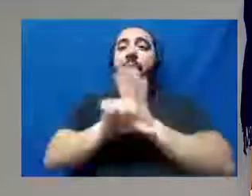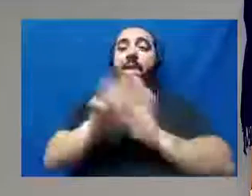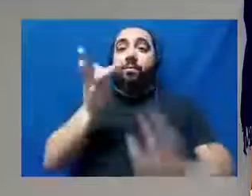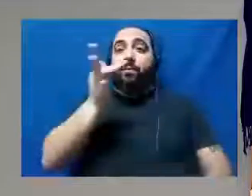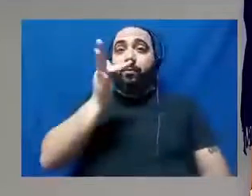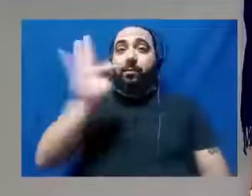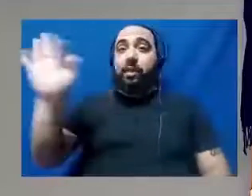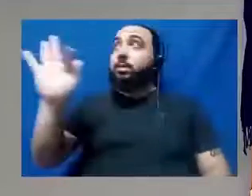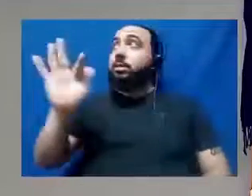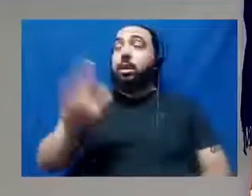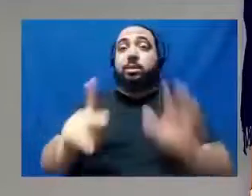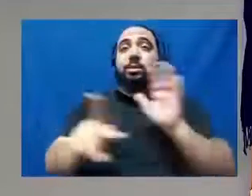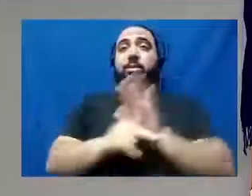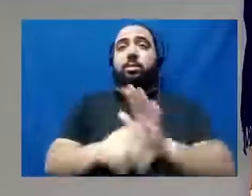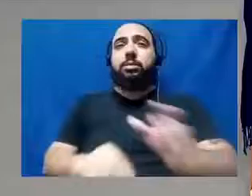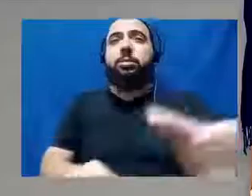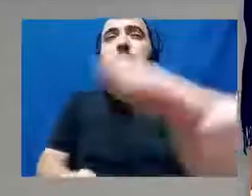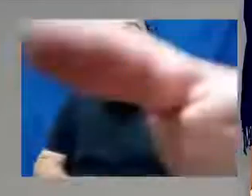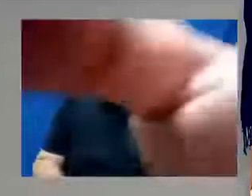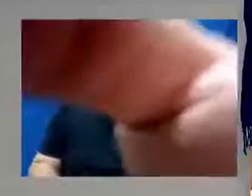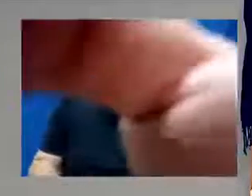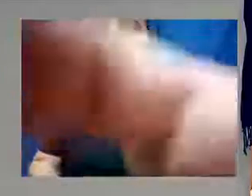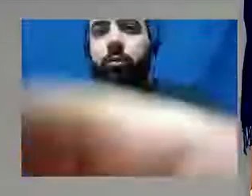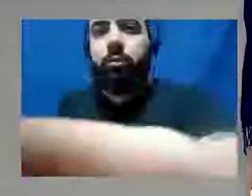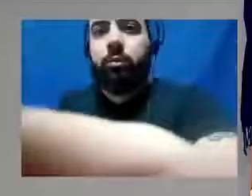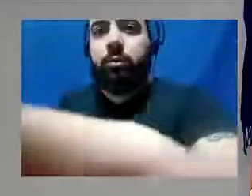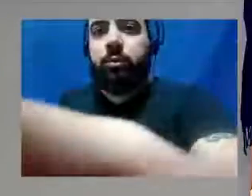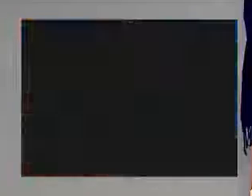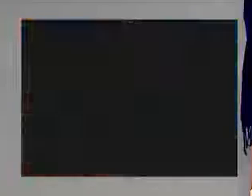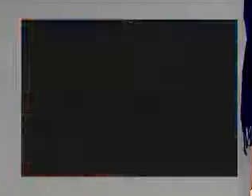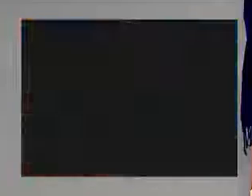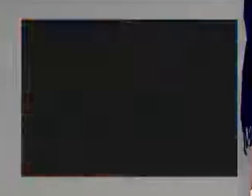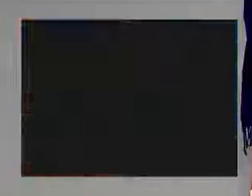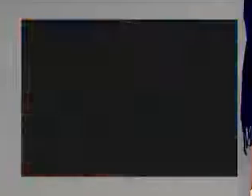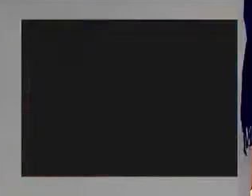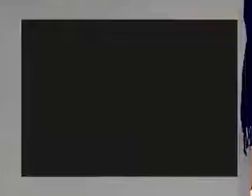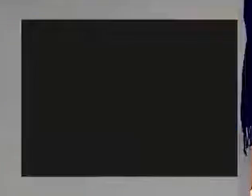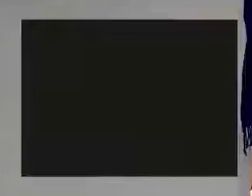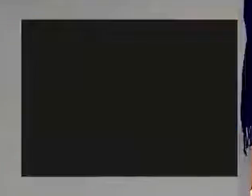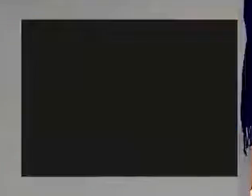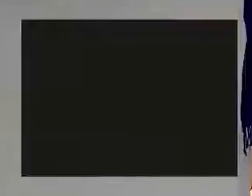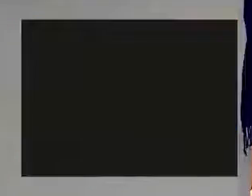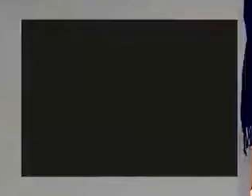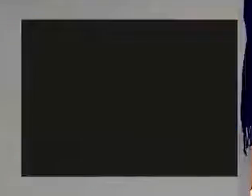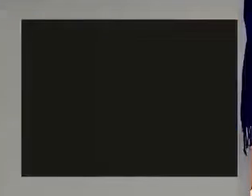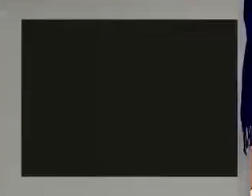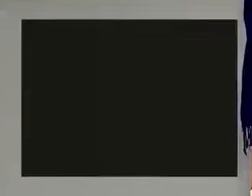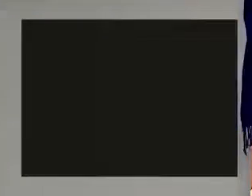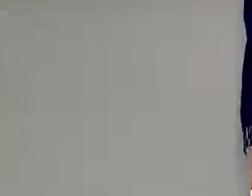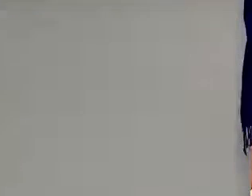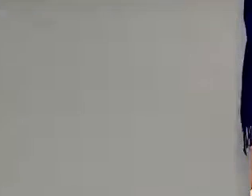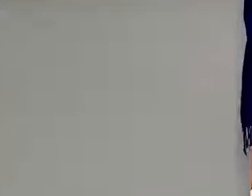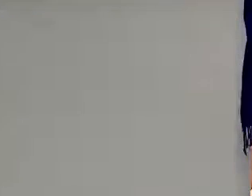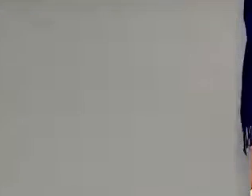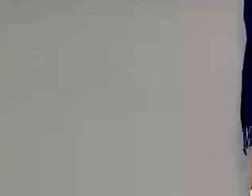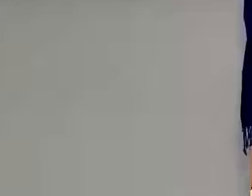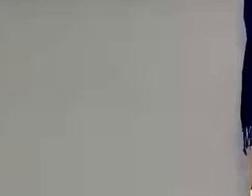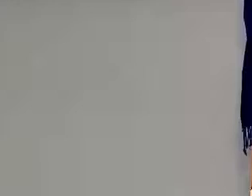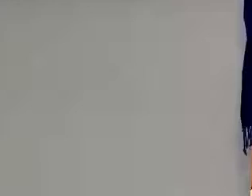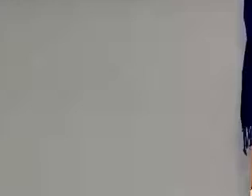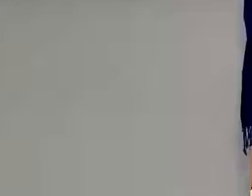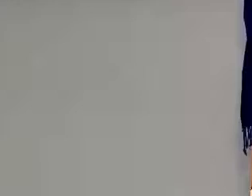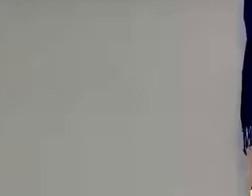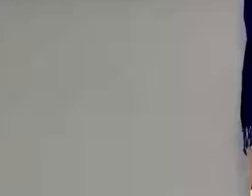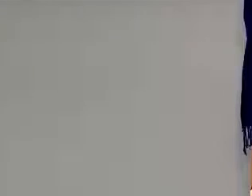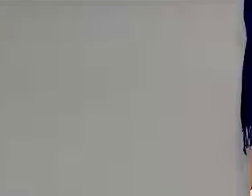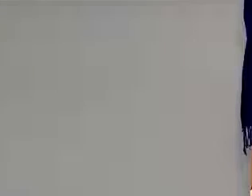a NBR 9050, que é a lei de acessibilidade, que é uma lei de país de primeiro mundo da Alemanha, ctrl-c, ctrl-v, copiada e colada no Brasil, que